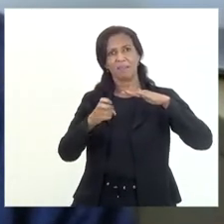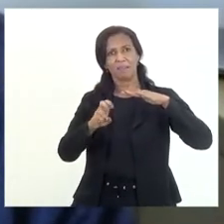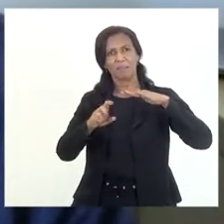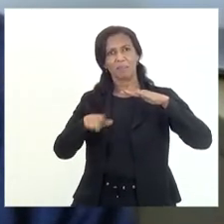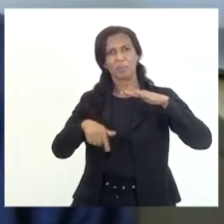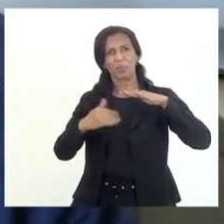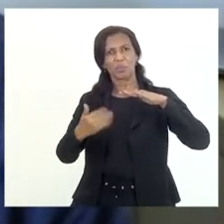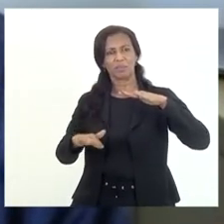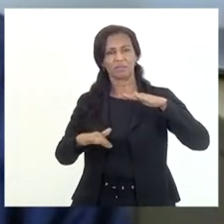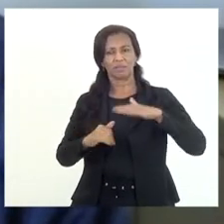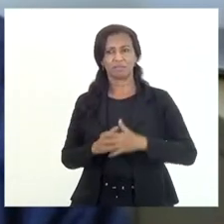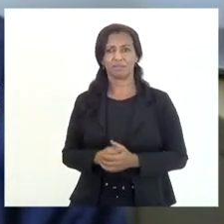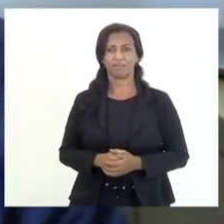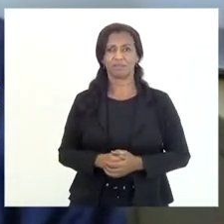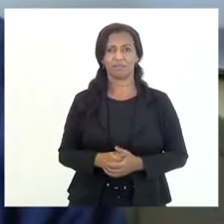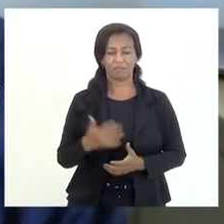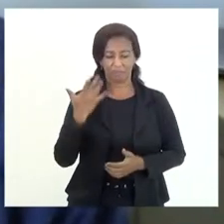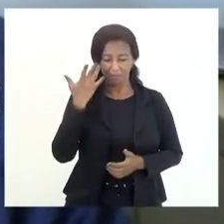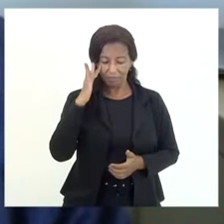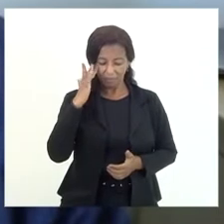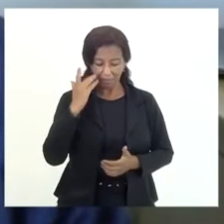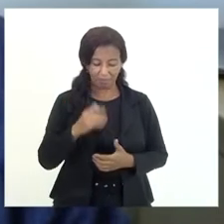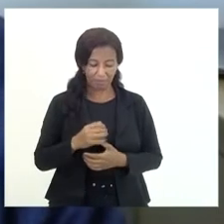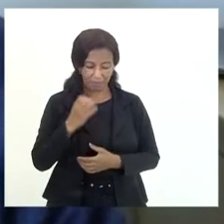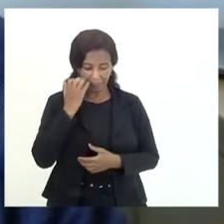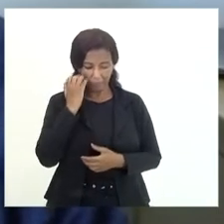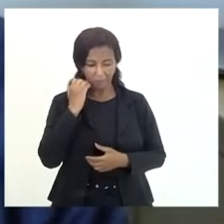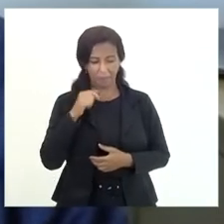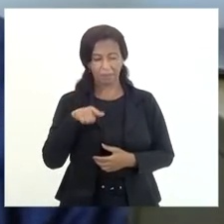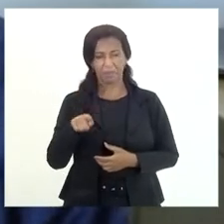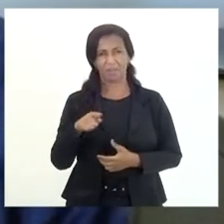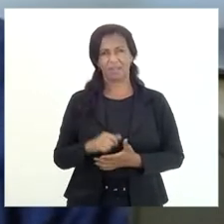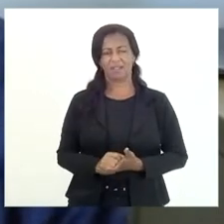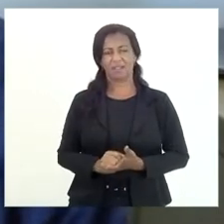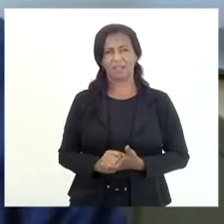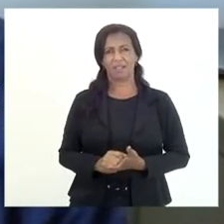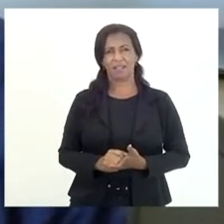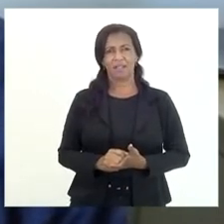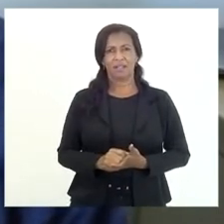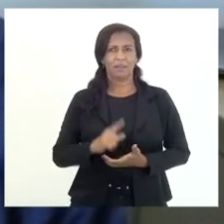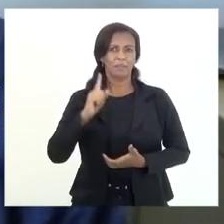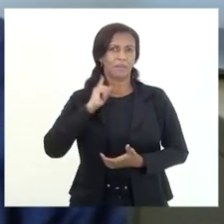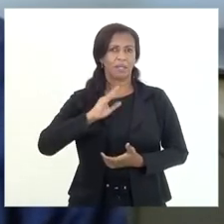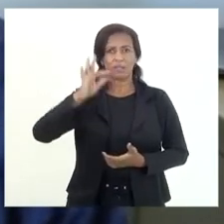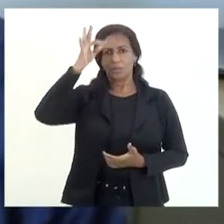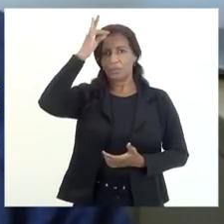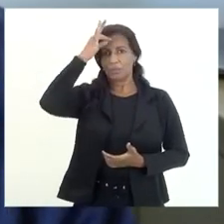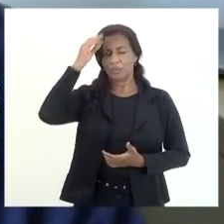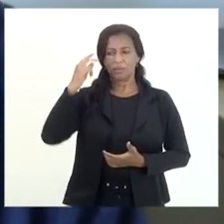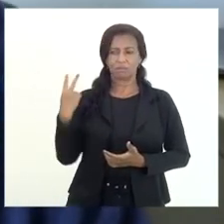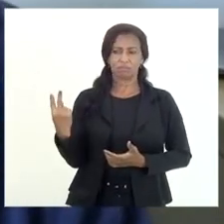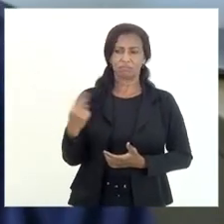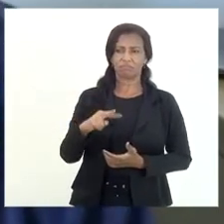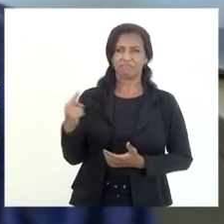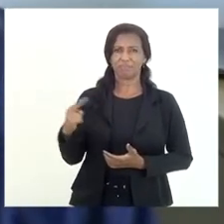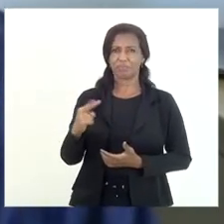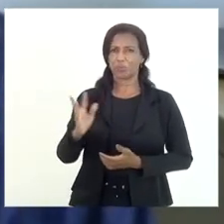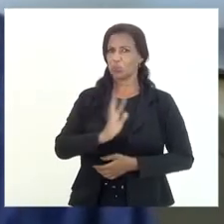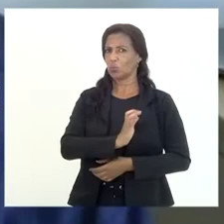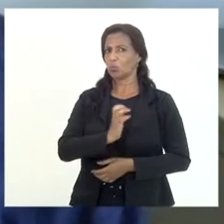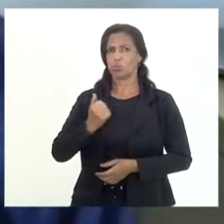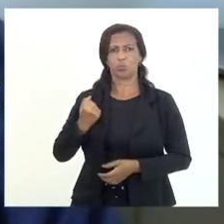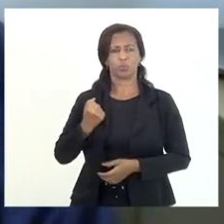eu acho essa tendência de mim o Espírito Santo um horror